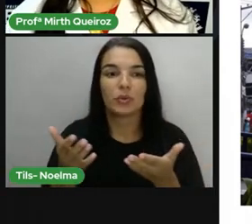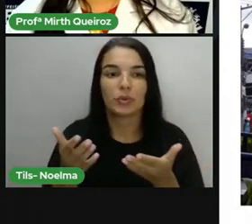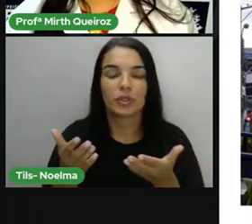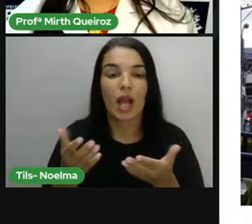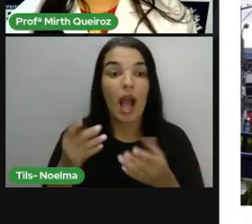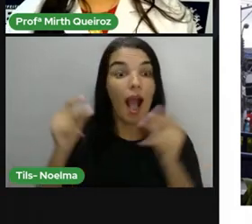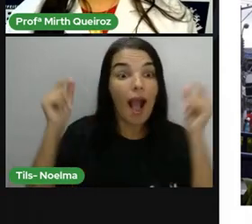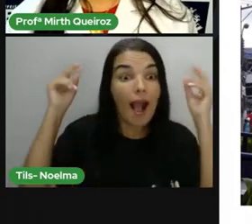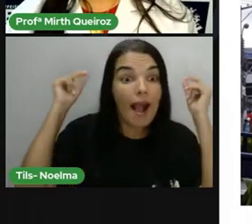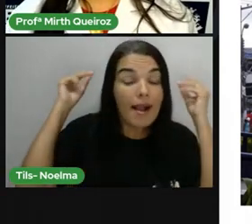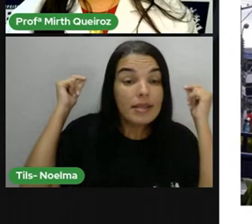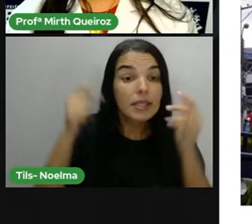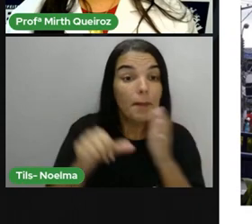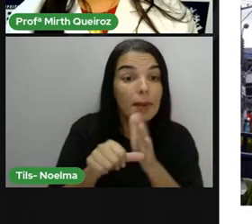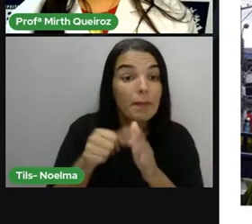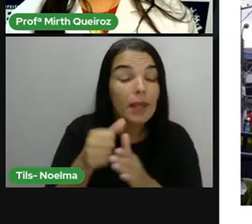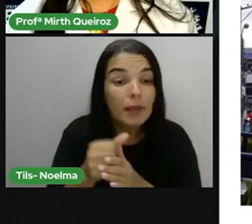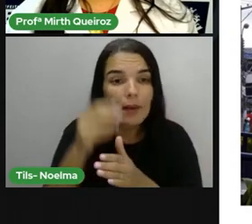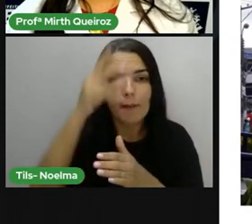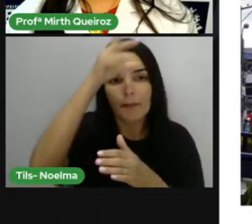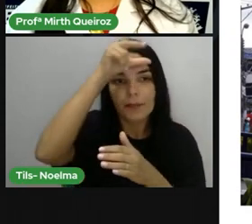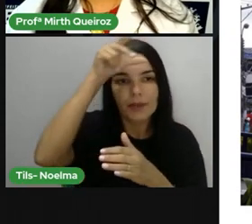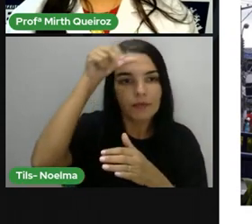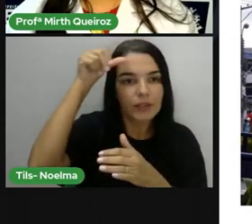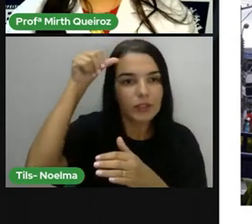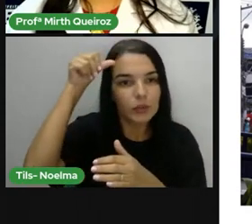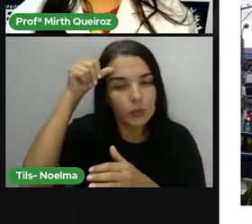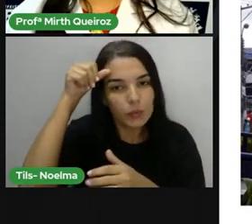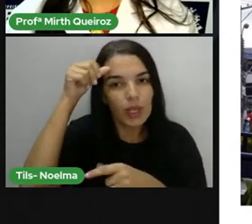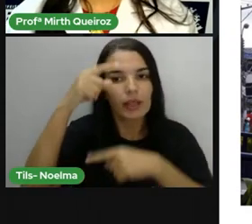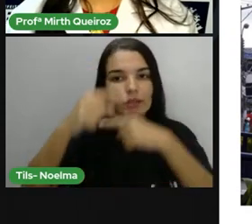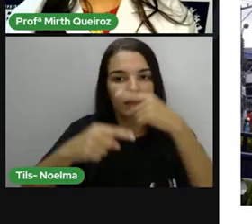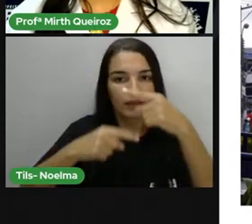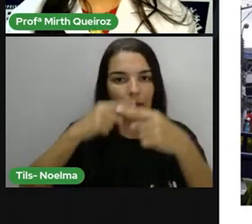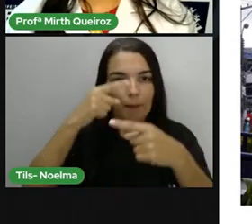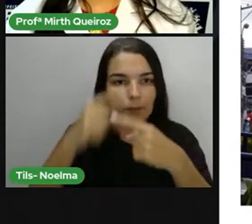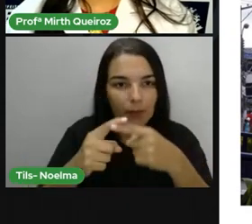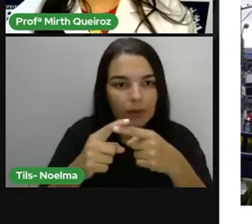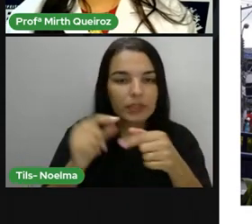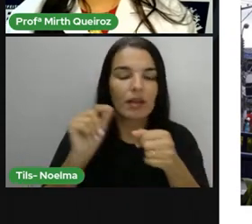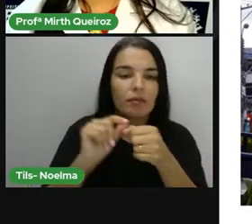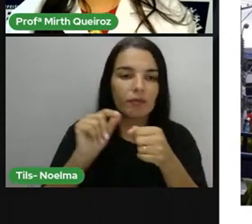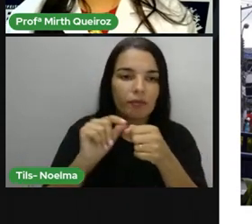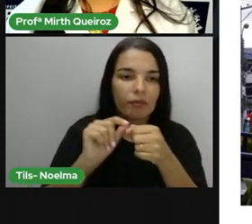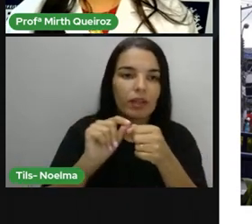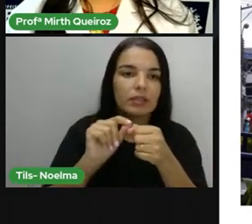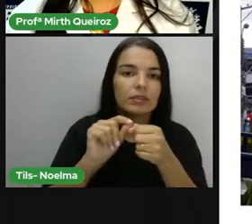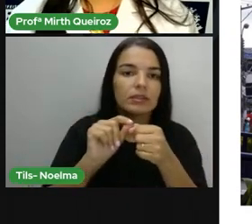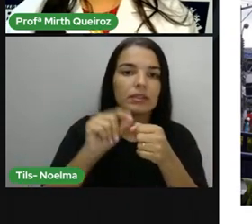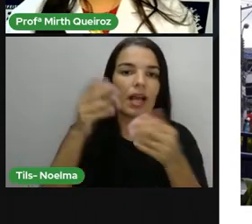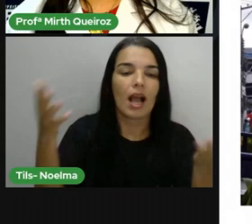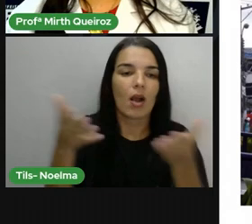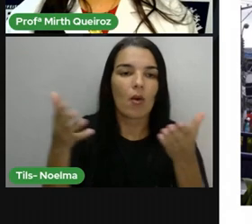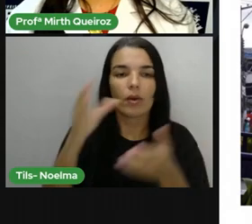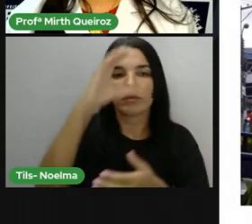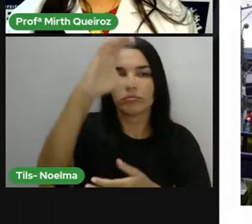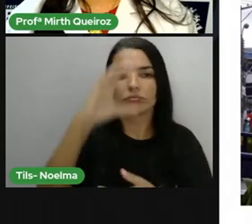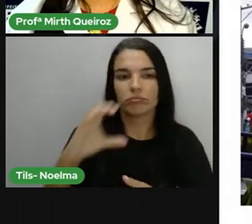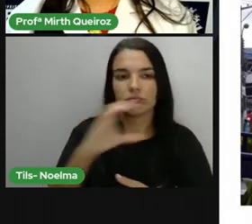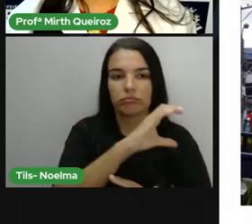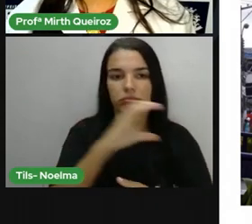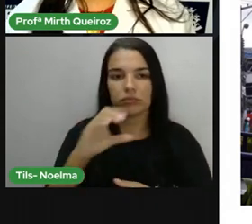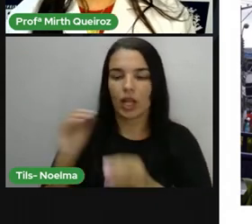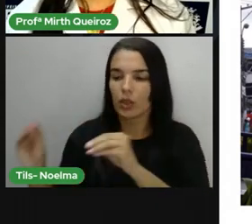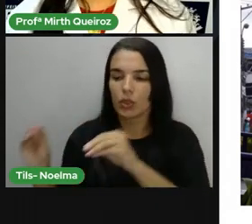prefeitura, né? E mais tarde, foi demolida para construir o local da prefeitura. E ela foi para esse